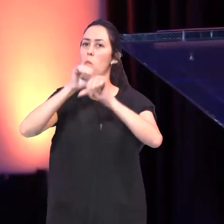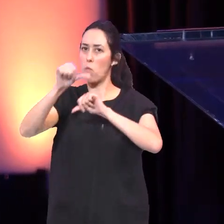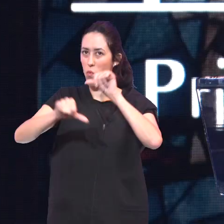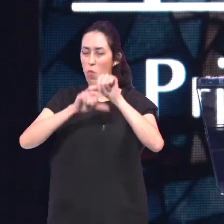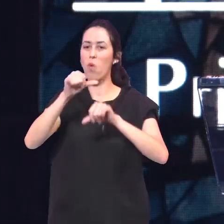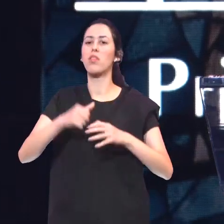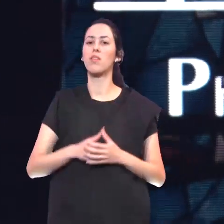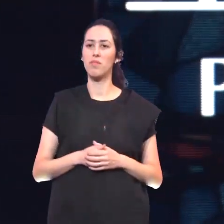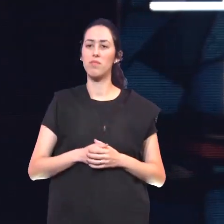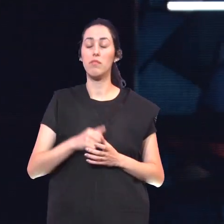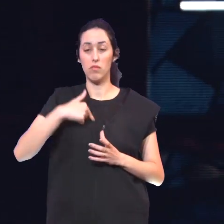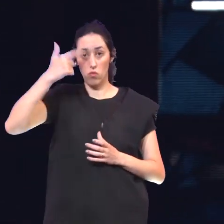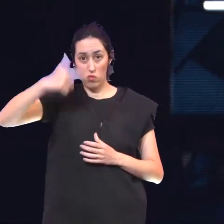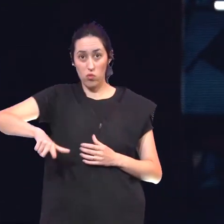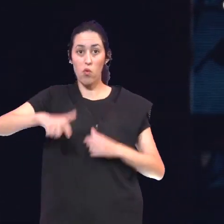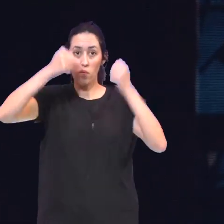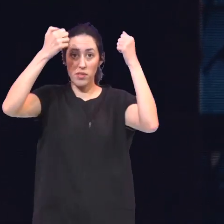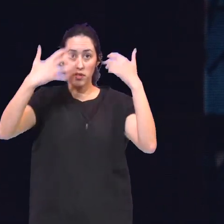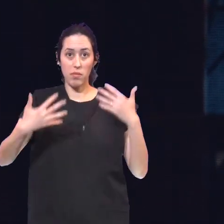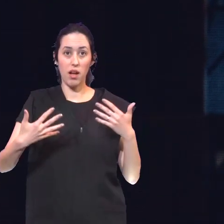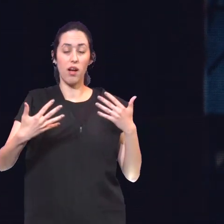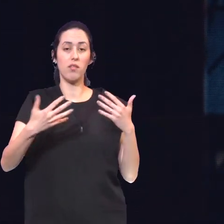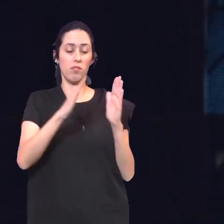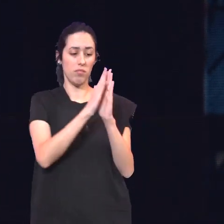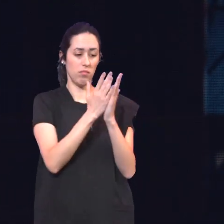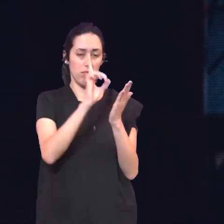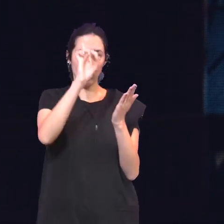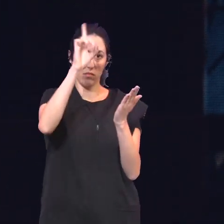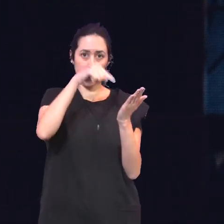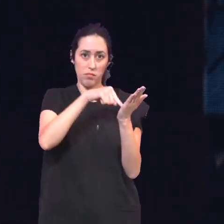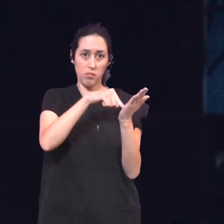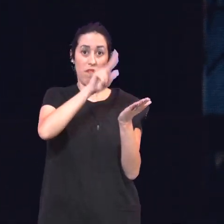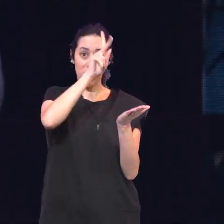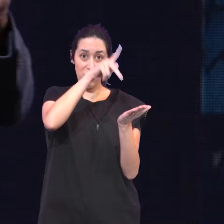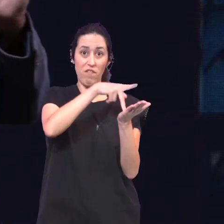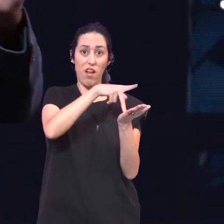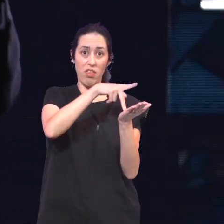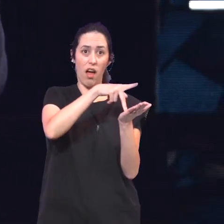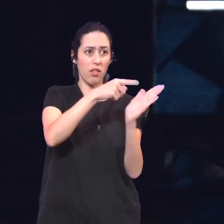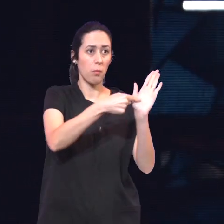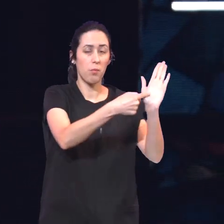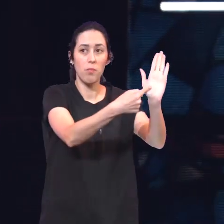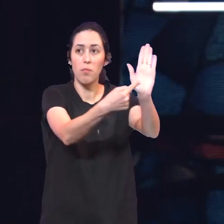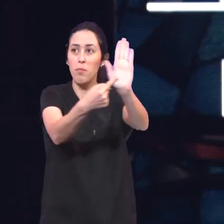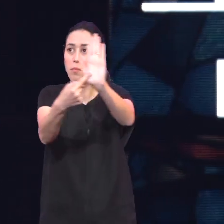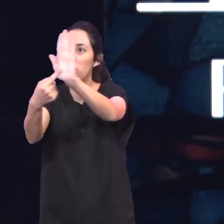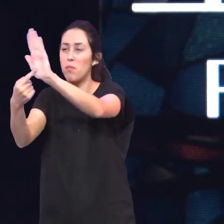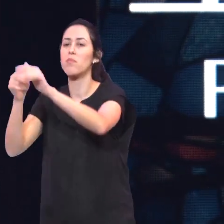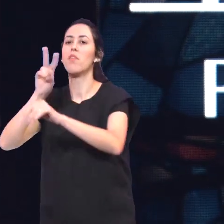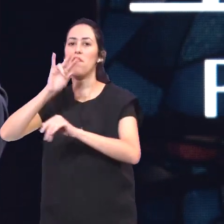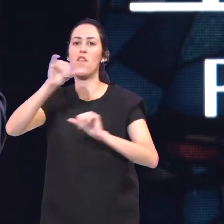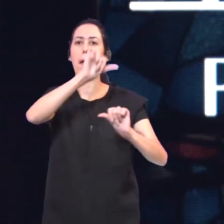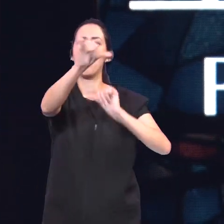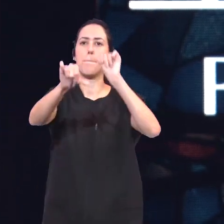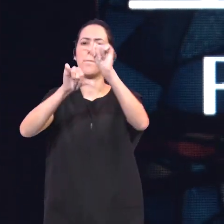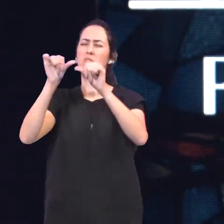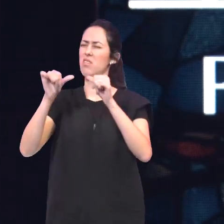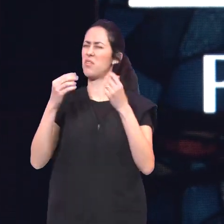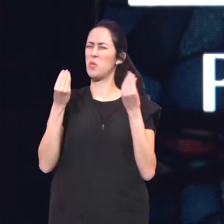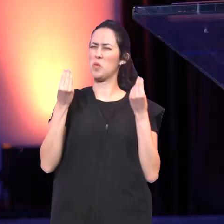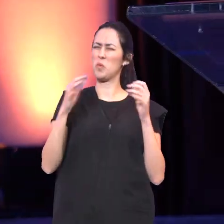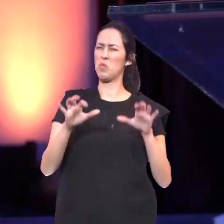Onde a verdade Chega A realidade Muda Como assim